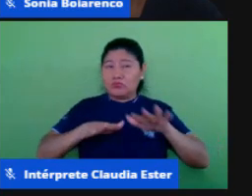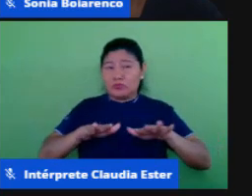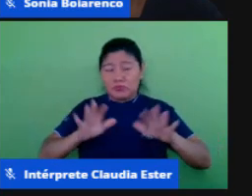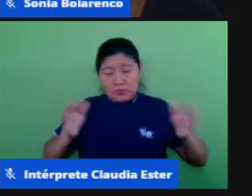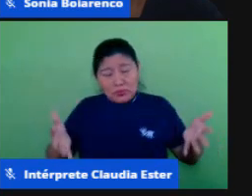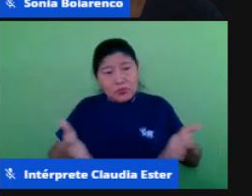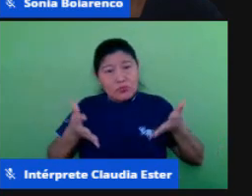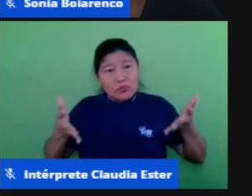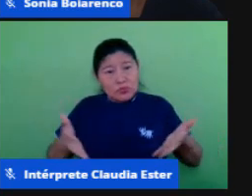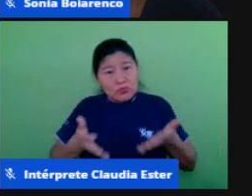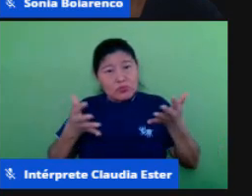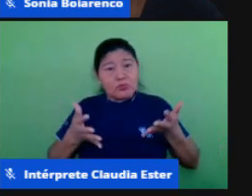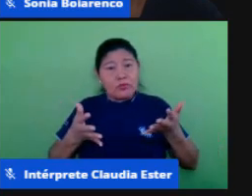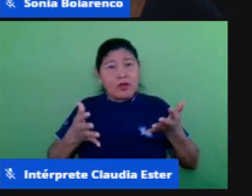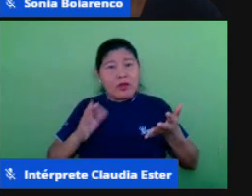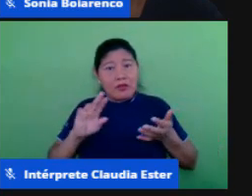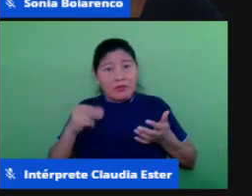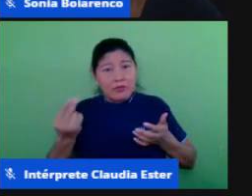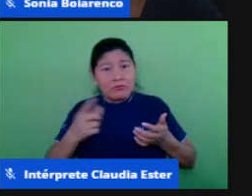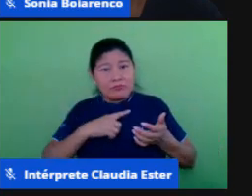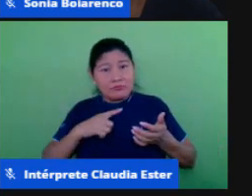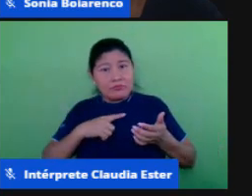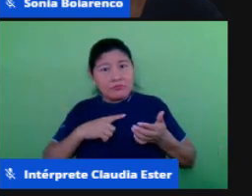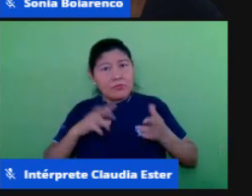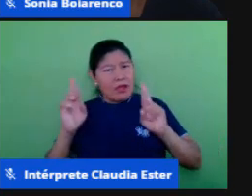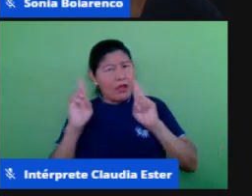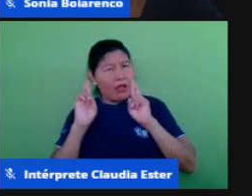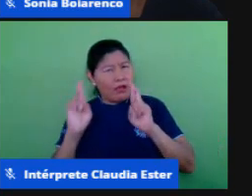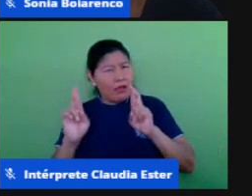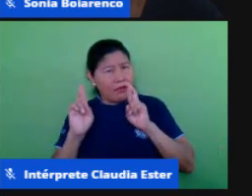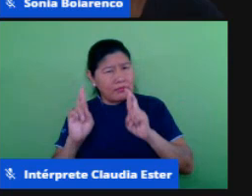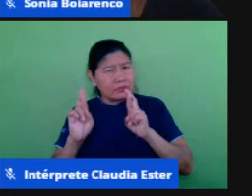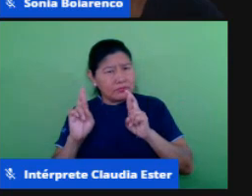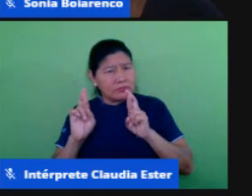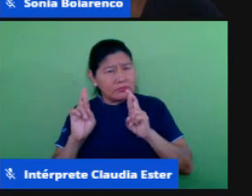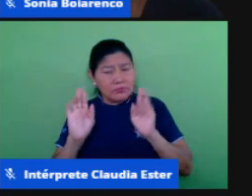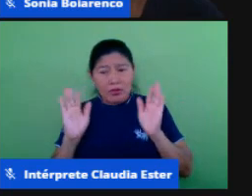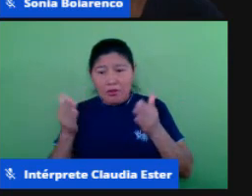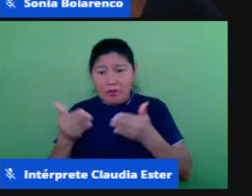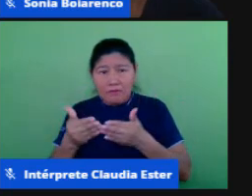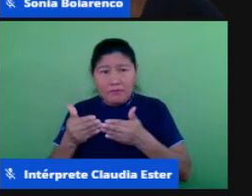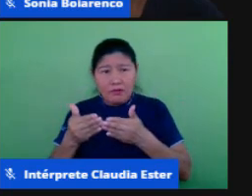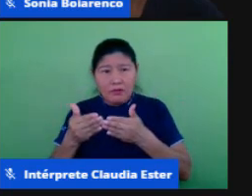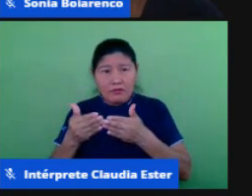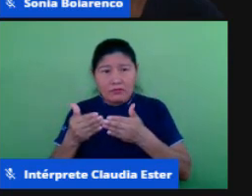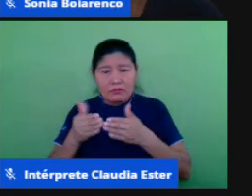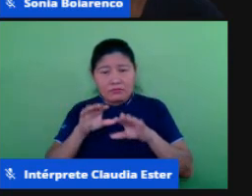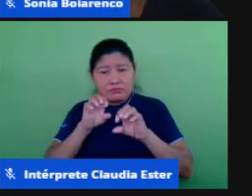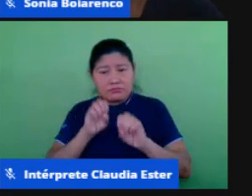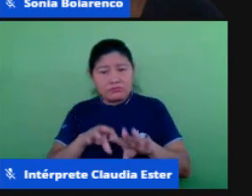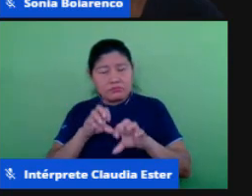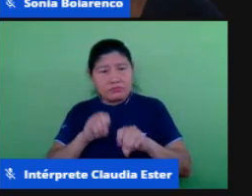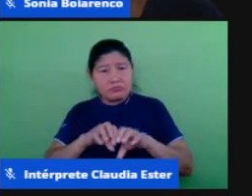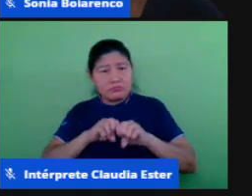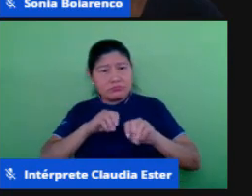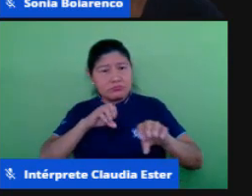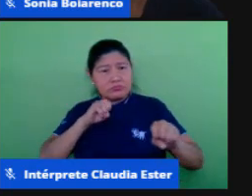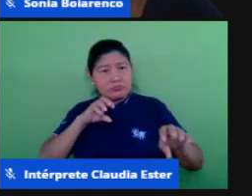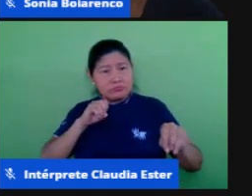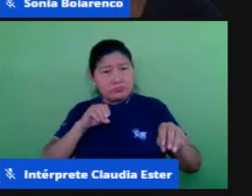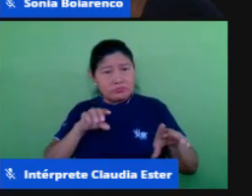é a esperança materializada certo no ensino remoto e que